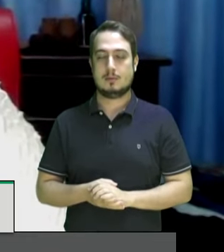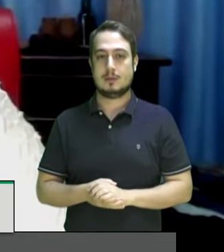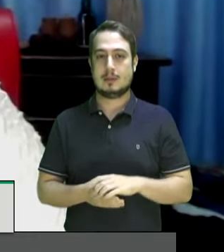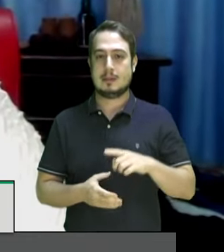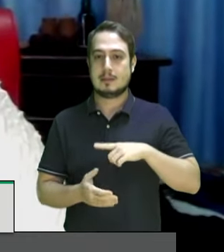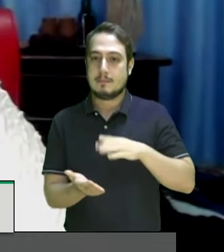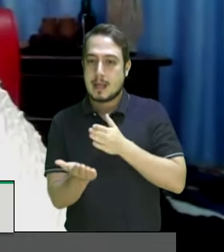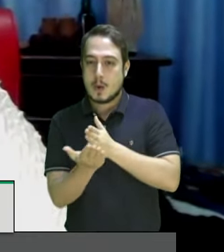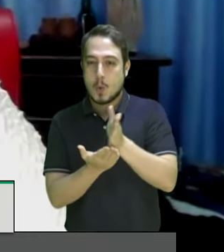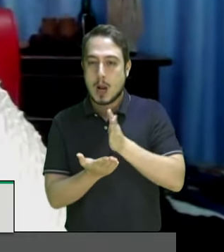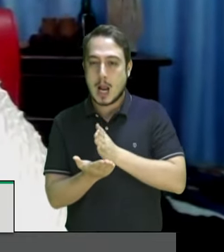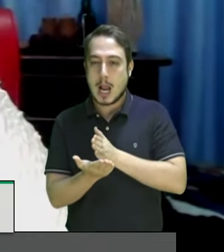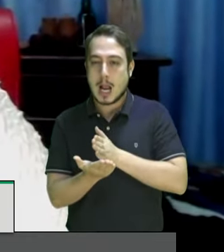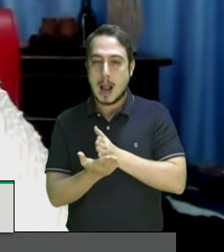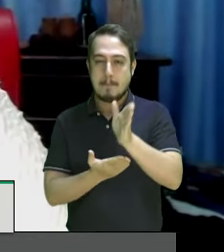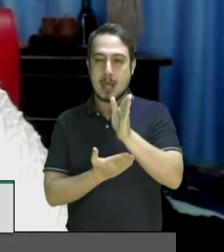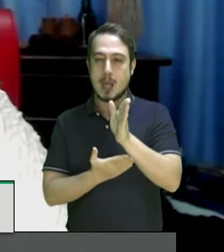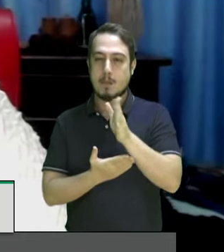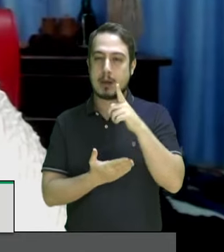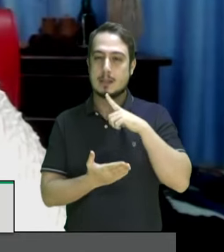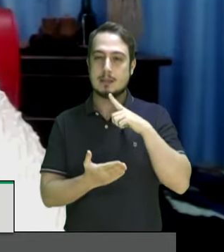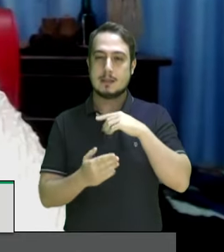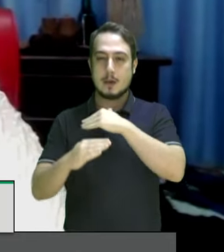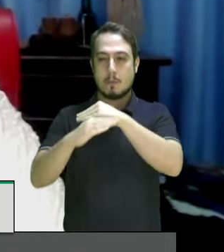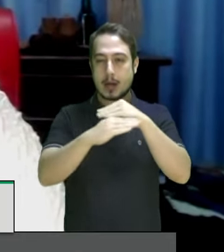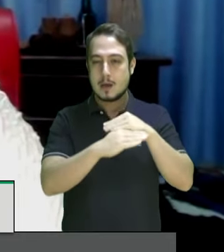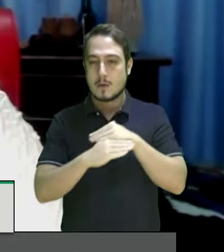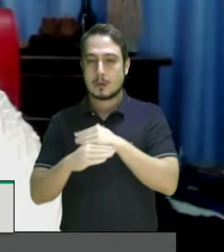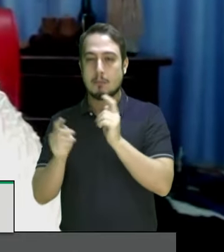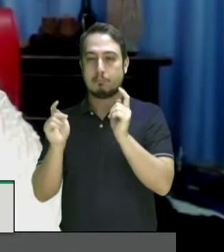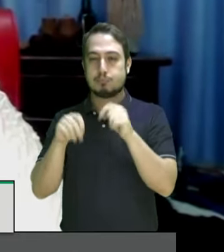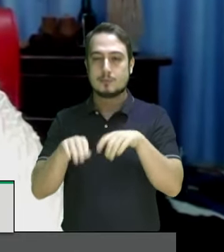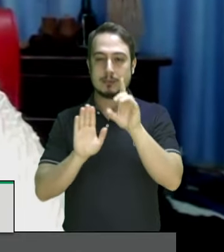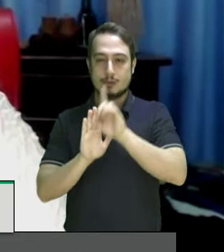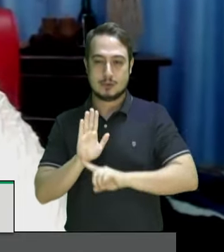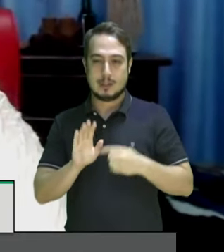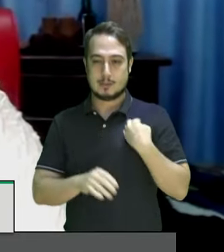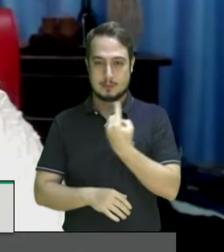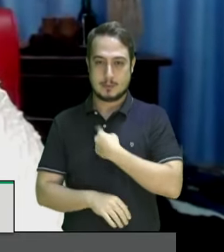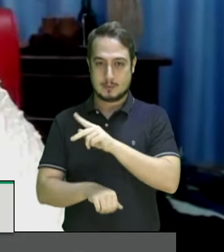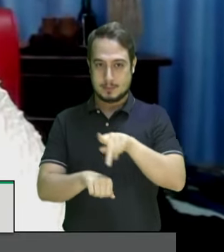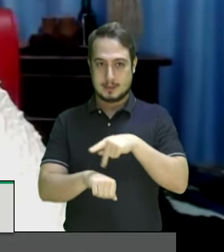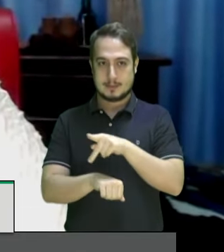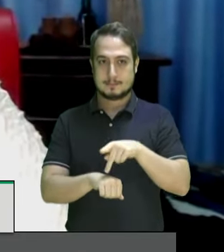para a igualdade de condições e direitos no nosso país